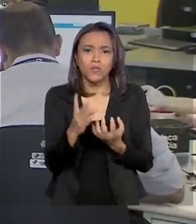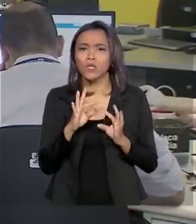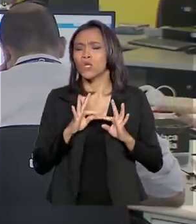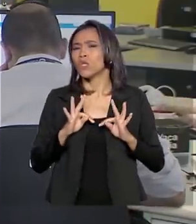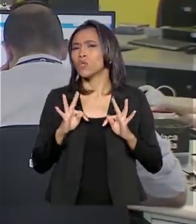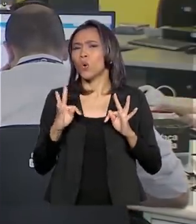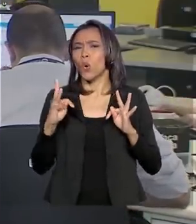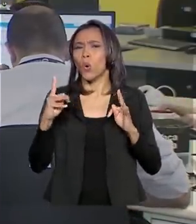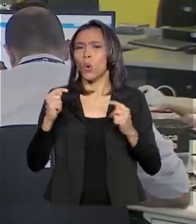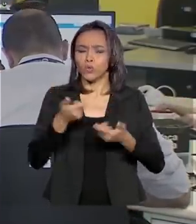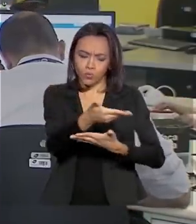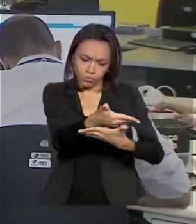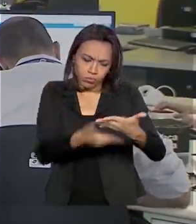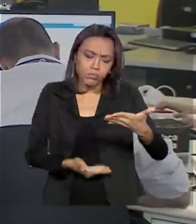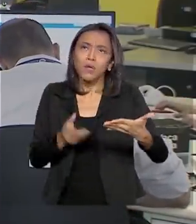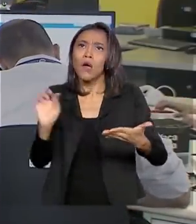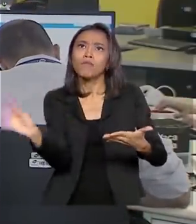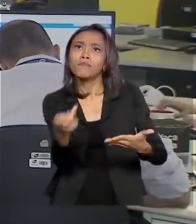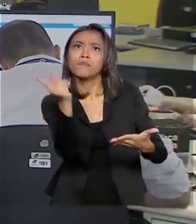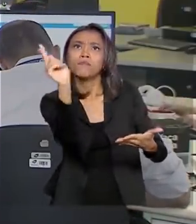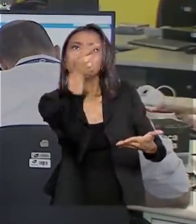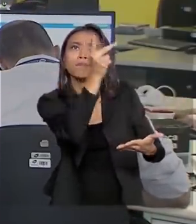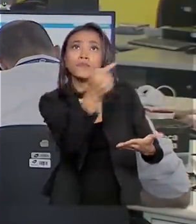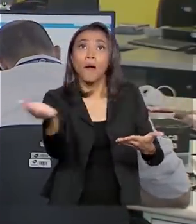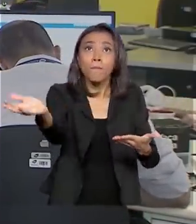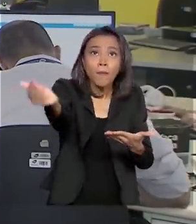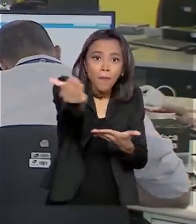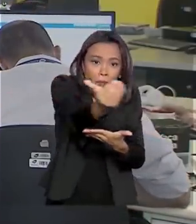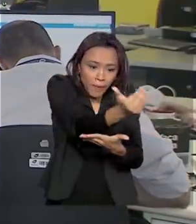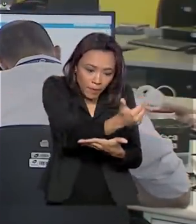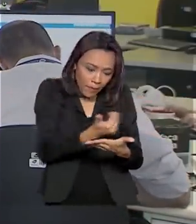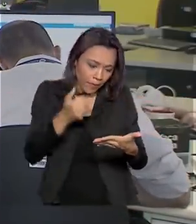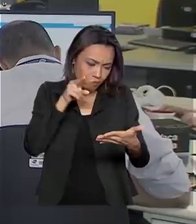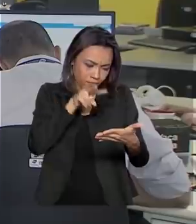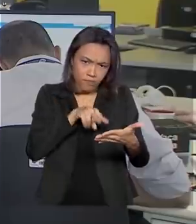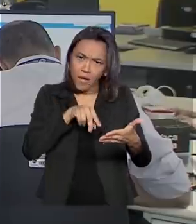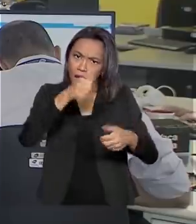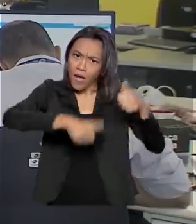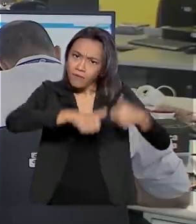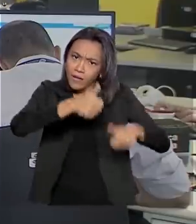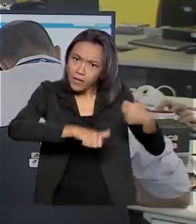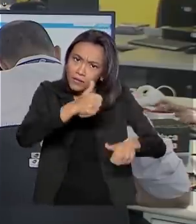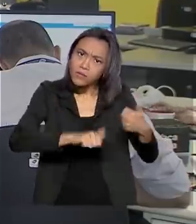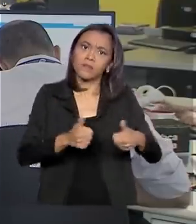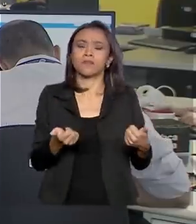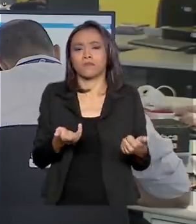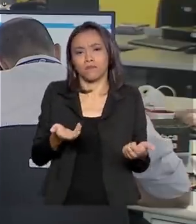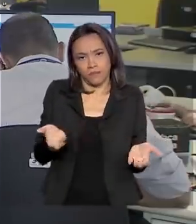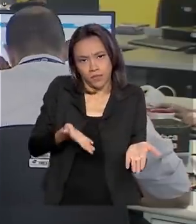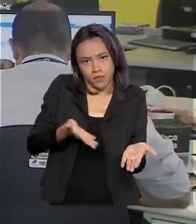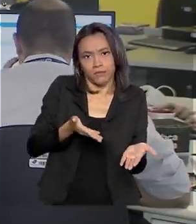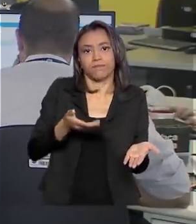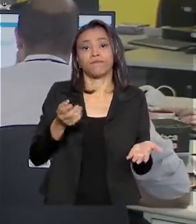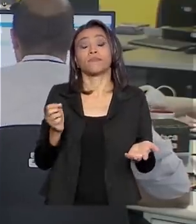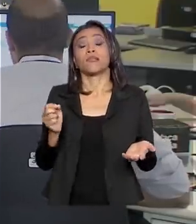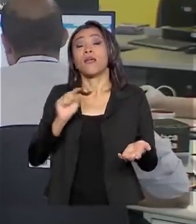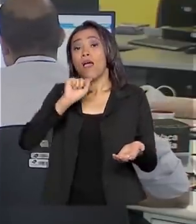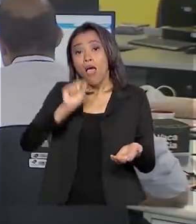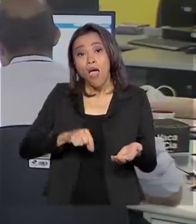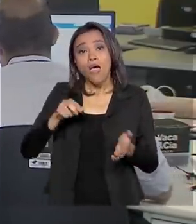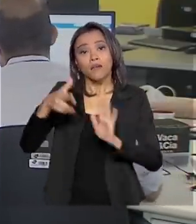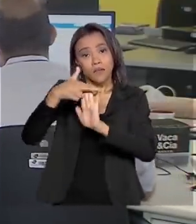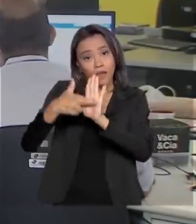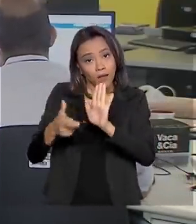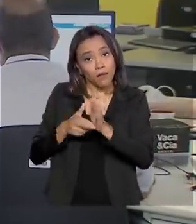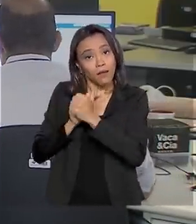notificações recebidas serão informadas sem checagem em Brasília para dar uma maior agilidade. A medida está de acordo